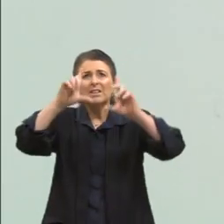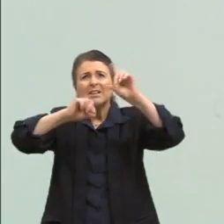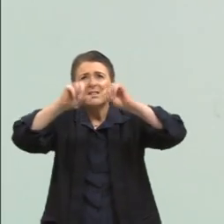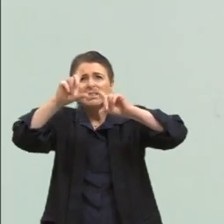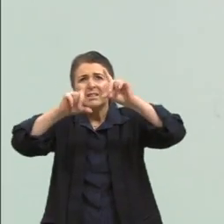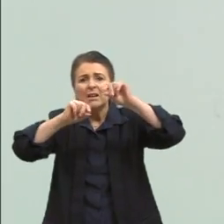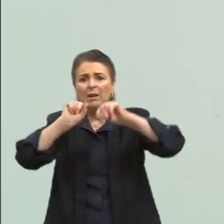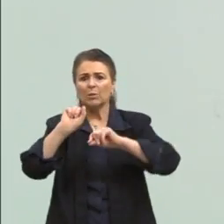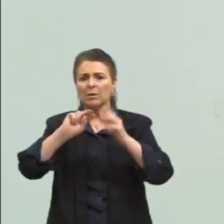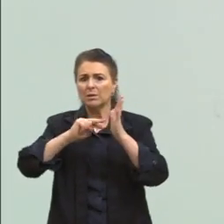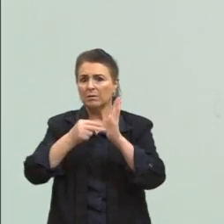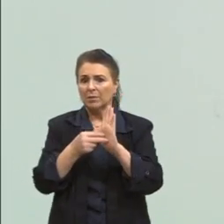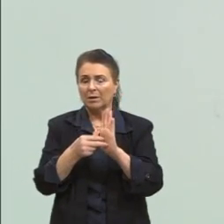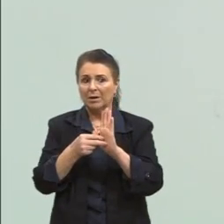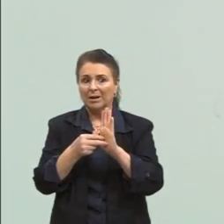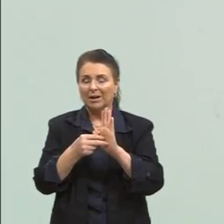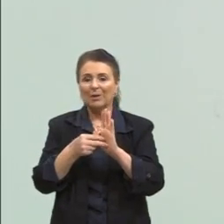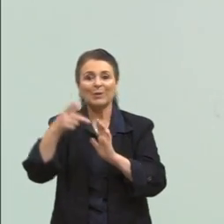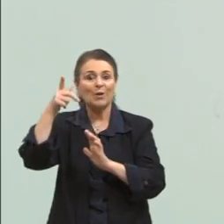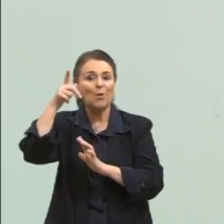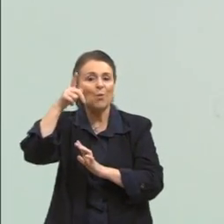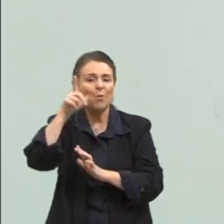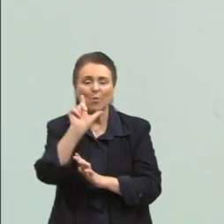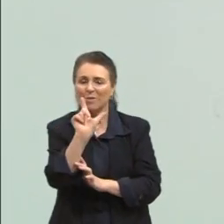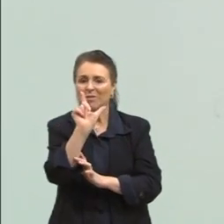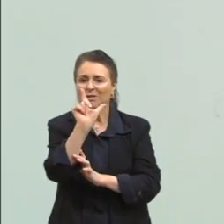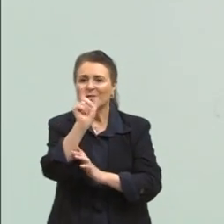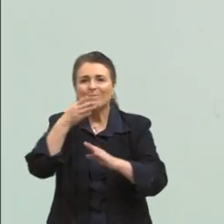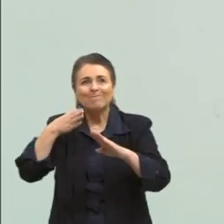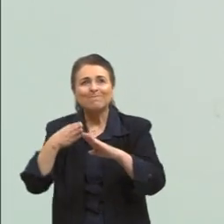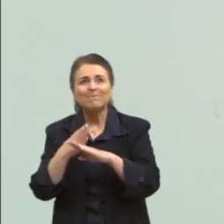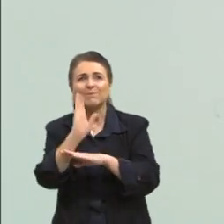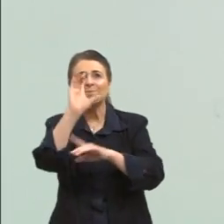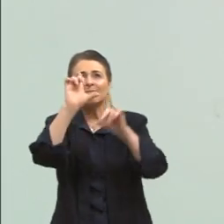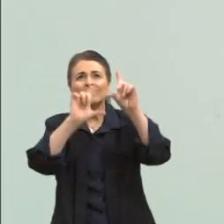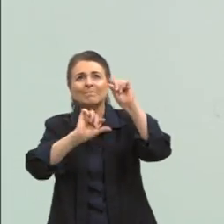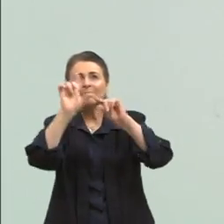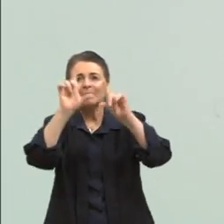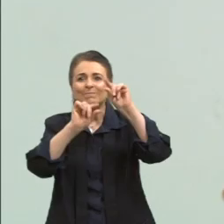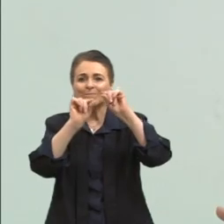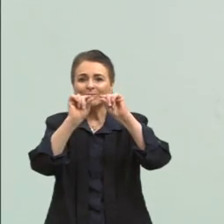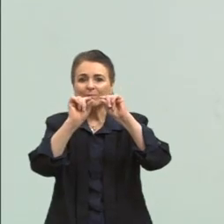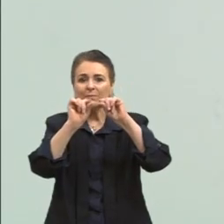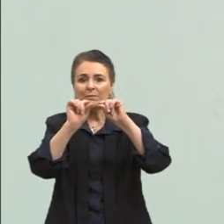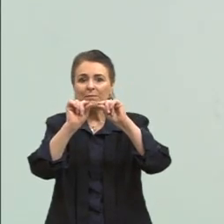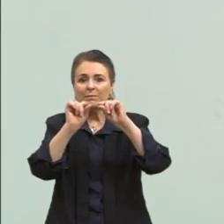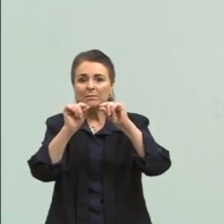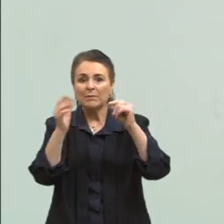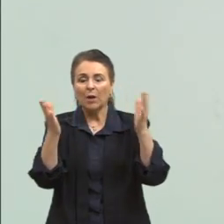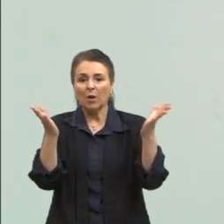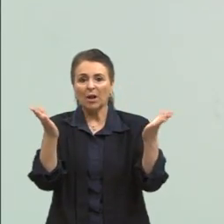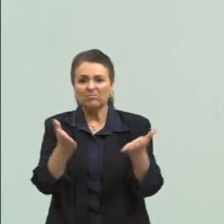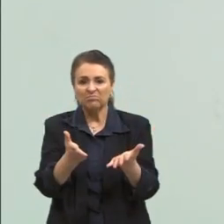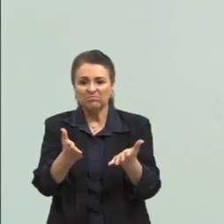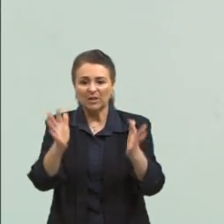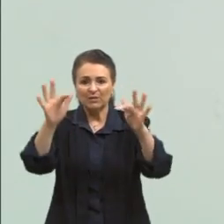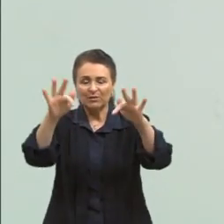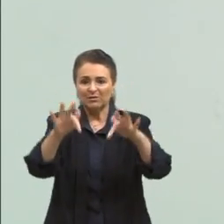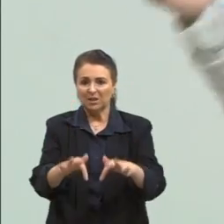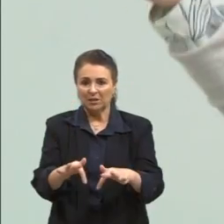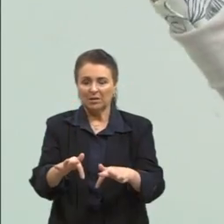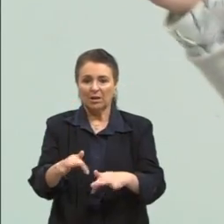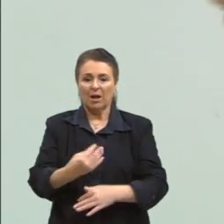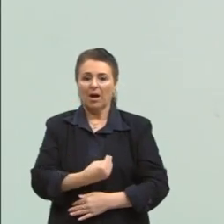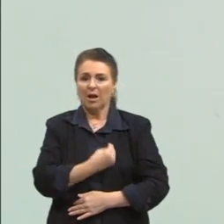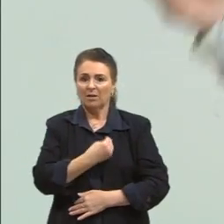momento em que ela passou por tudo isso, ela sobreviveu a tudo isso e é como se fosse assim, chega, essa vida aqui já está muito difícil,